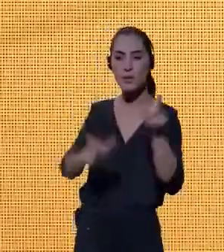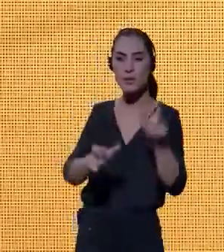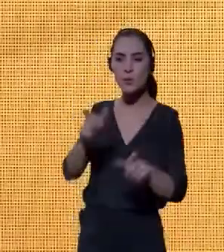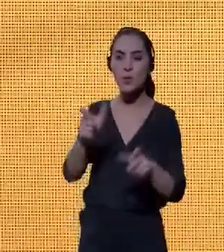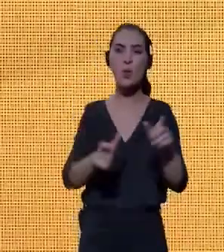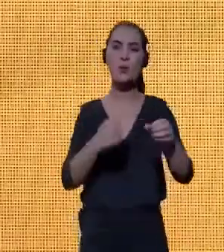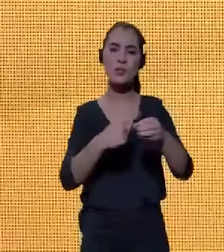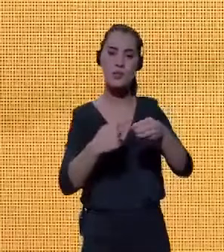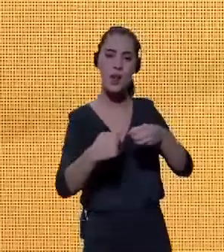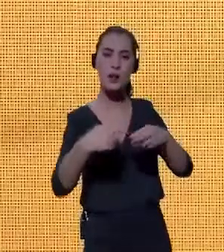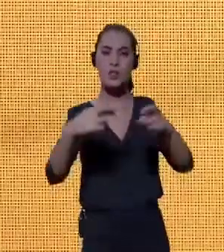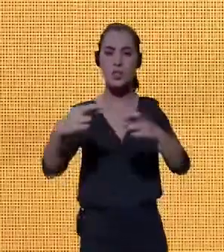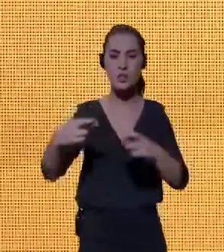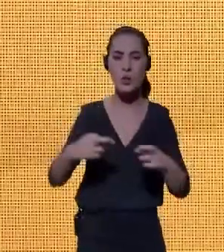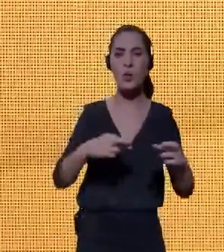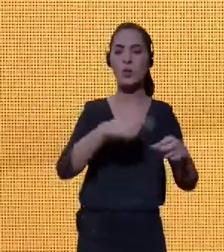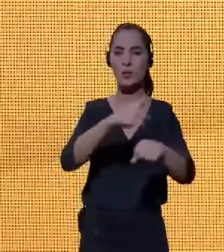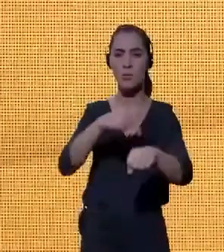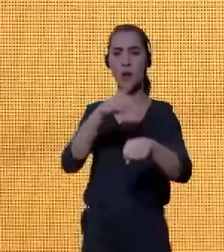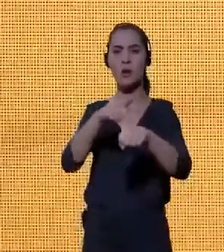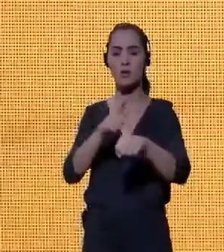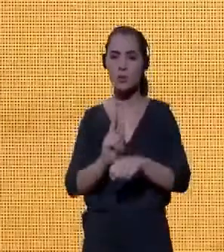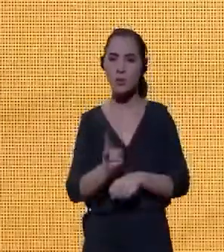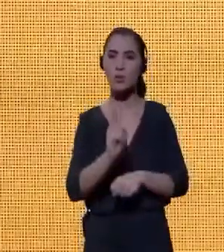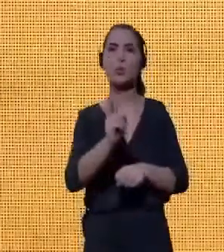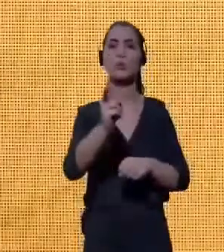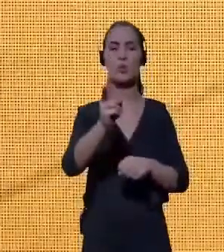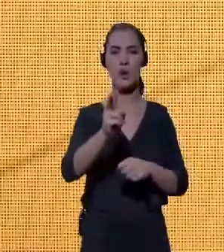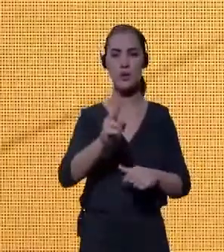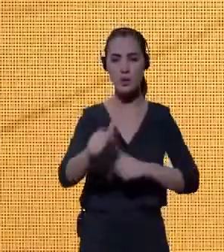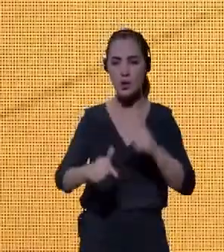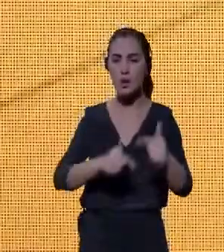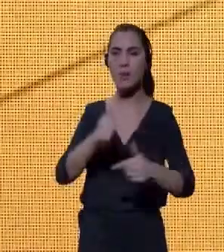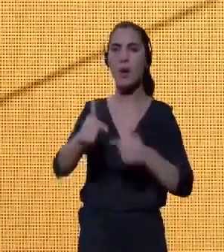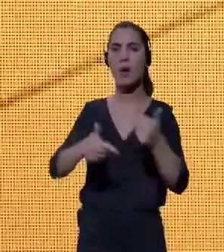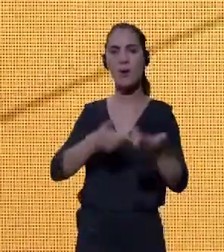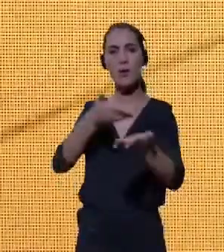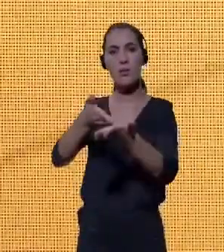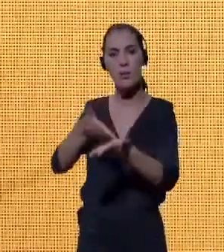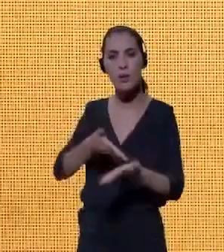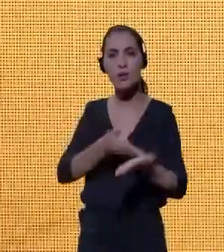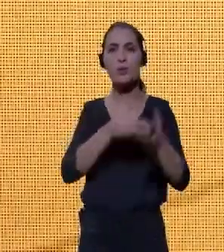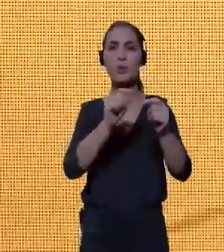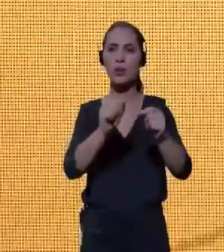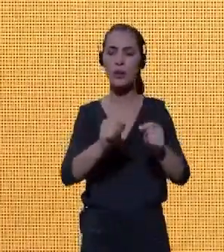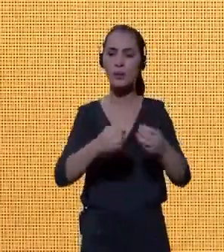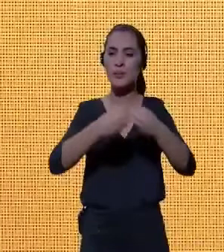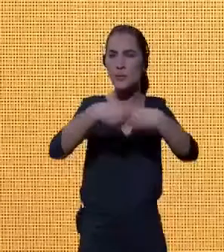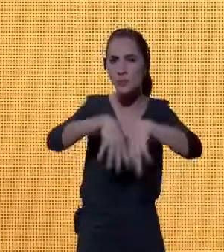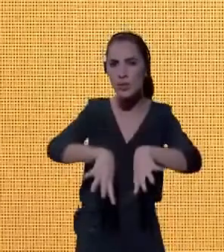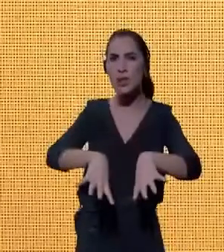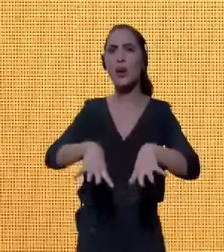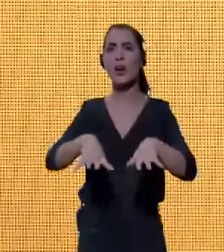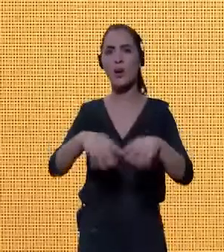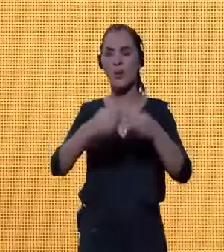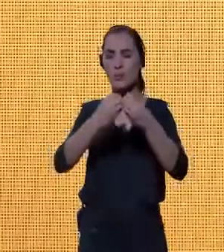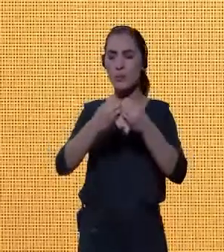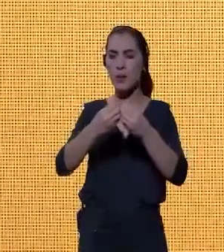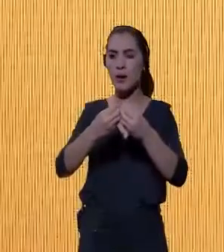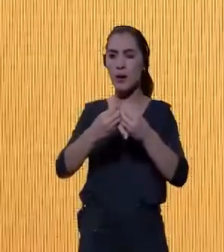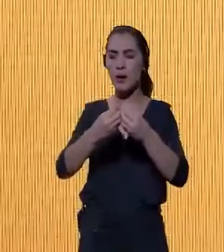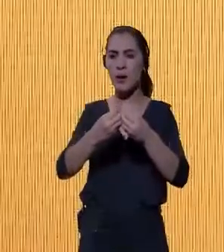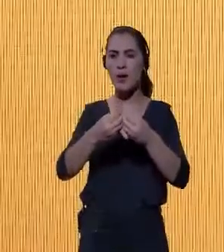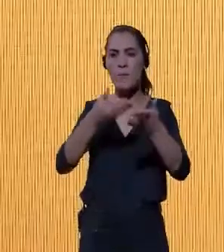regiões e países mantivessem as suas atividades, limitando o impacto disruptivo que a paralisação de